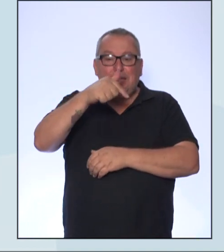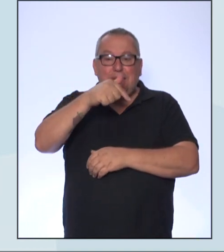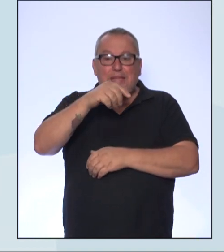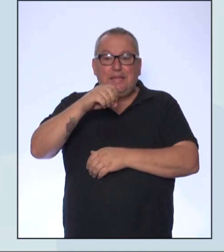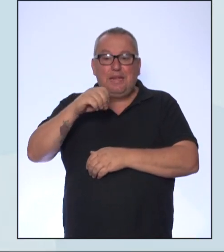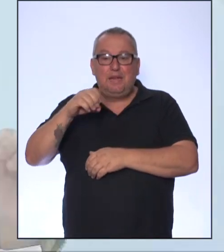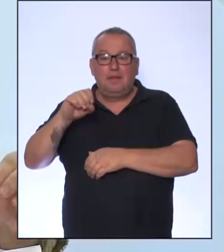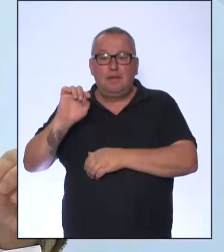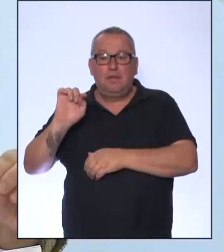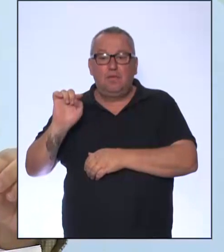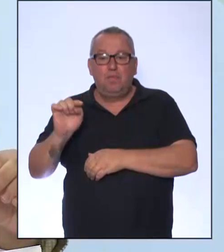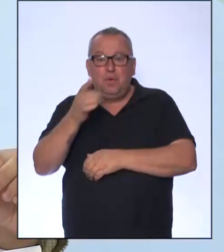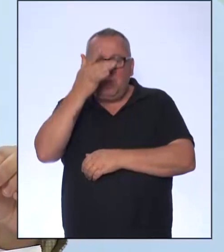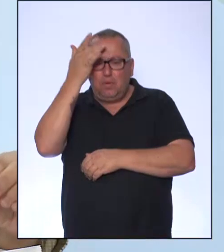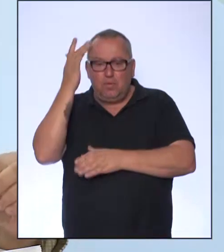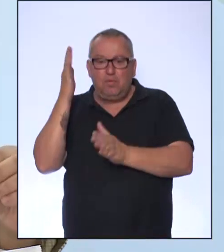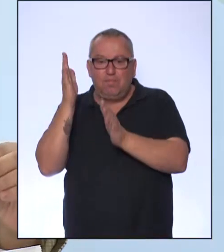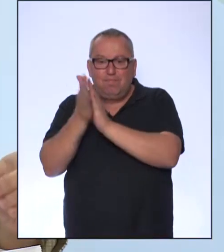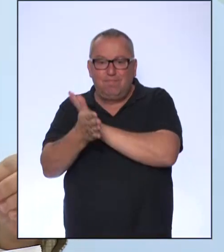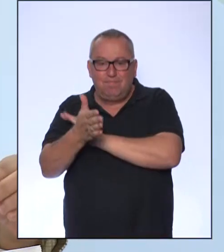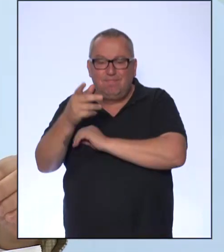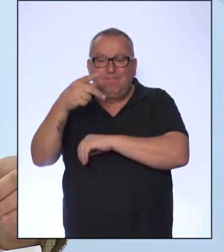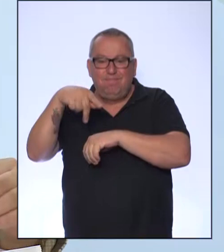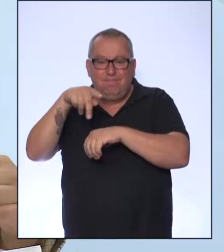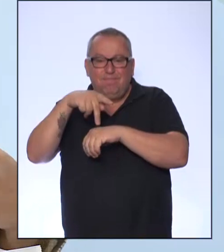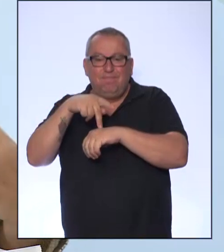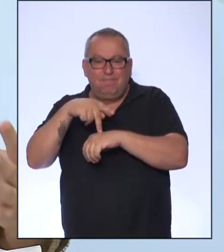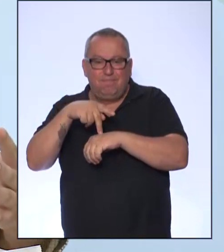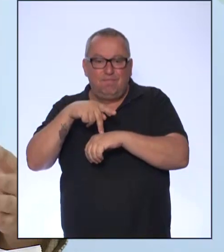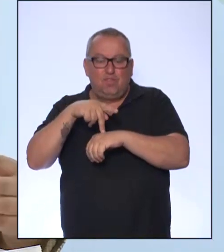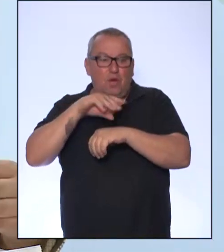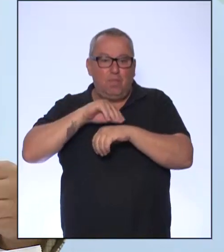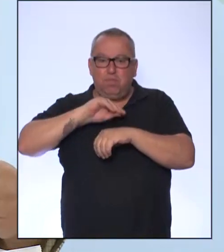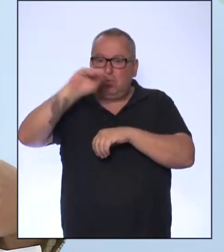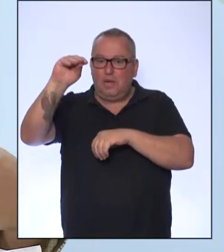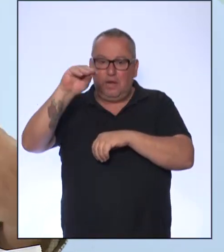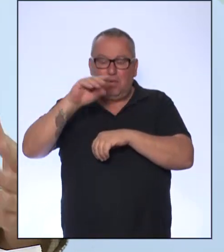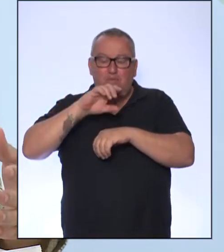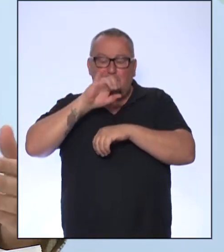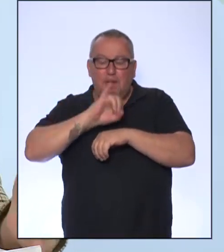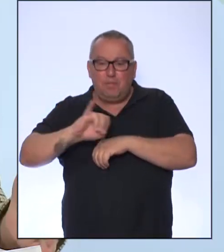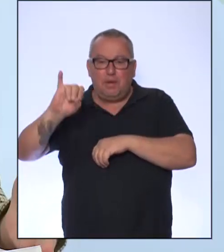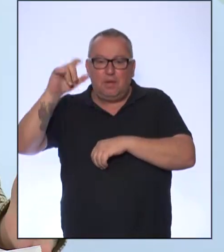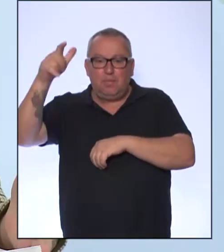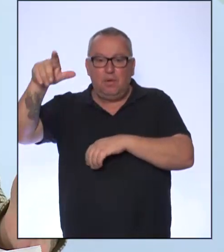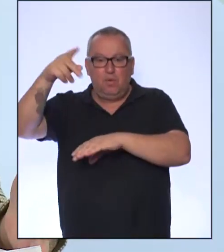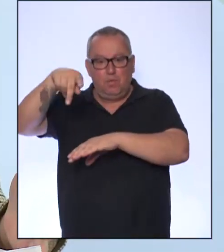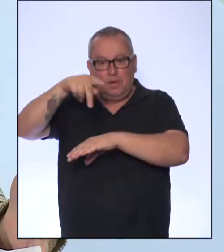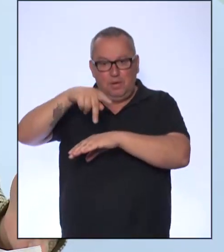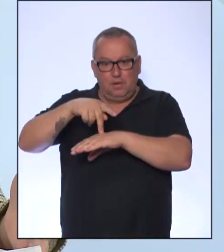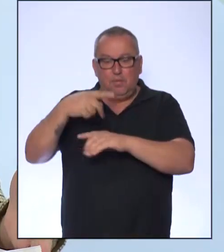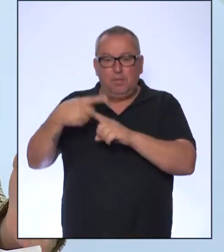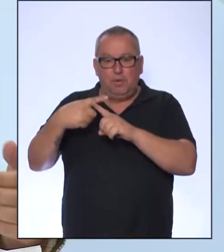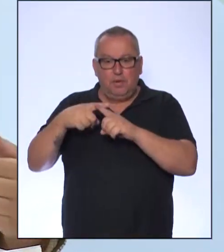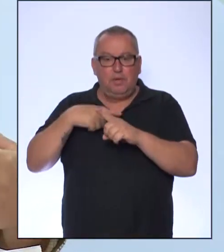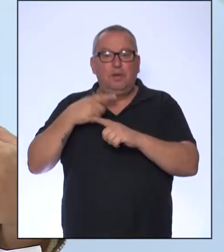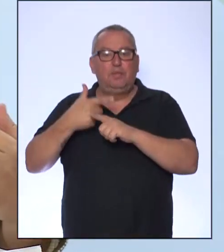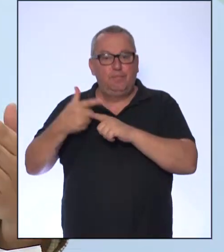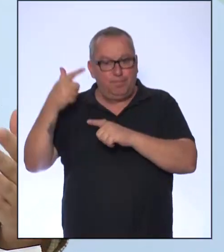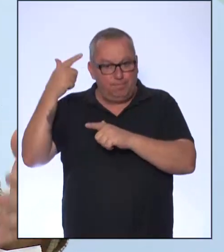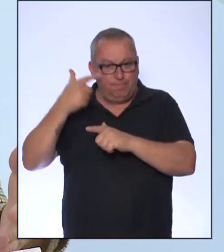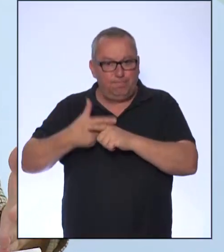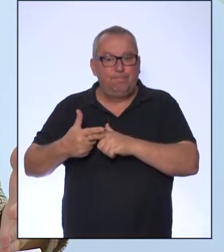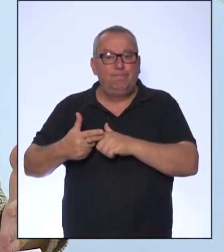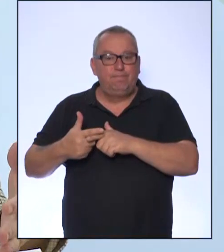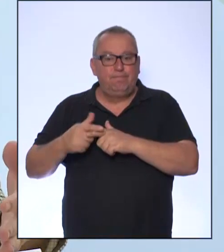já deixaram os seus países, já mudaram de países devido à crise humanitária. E o